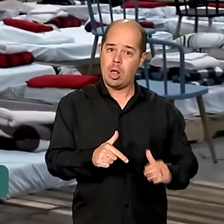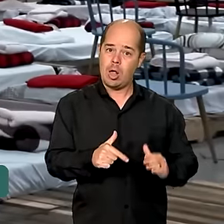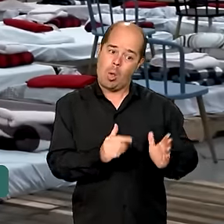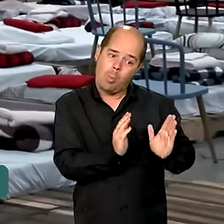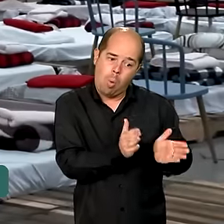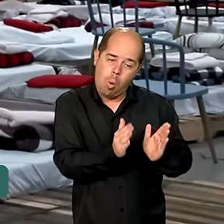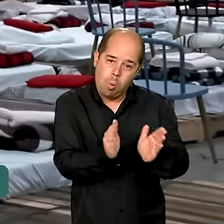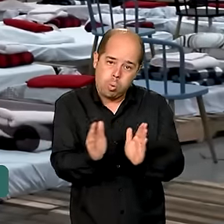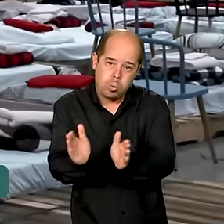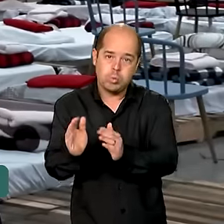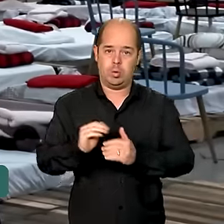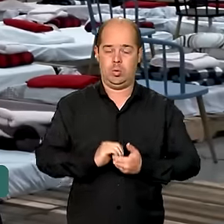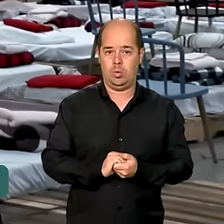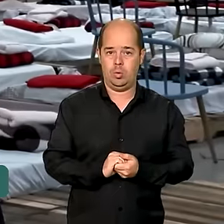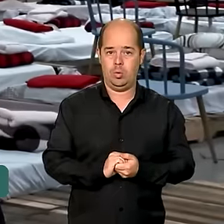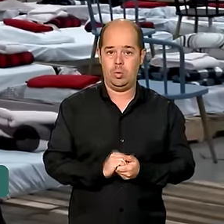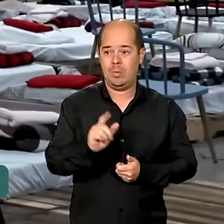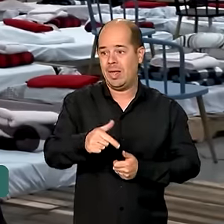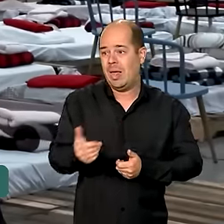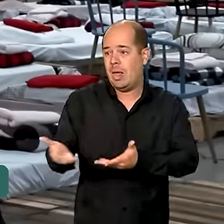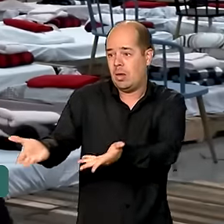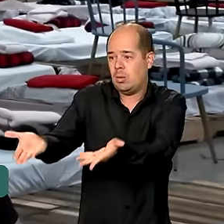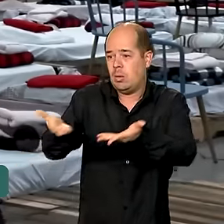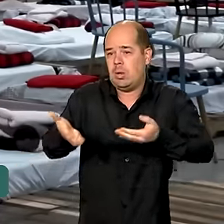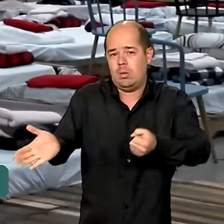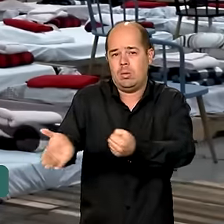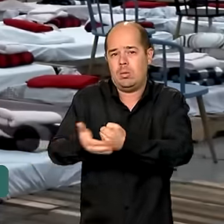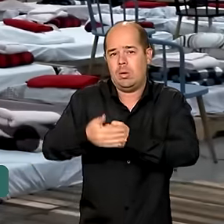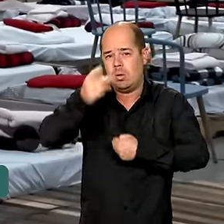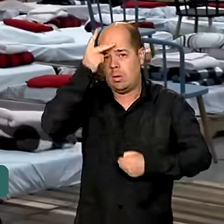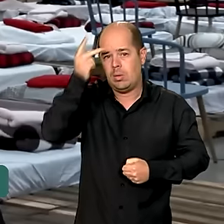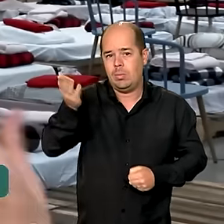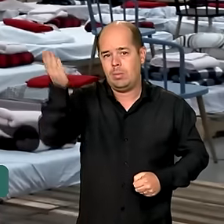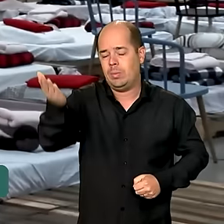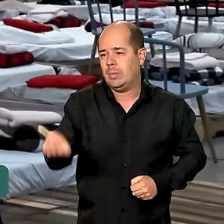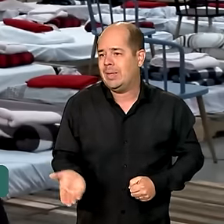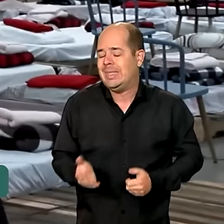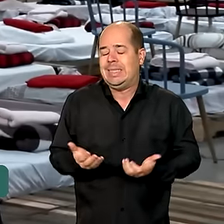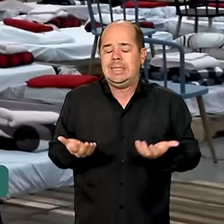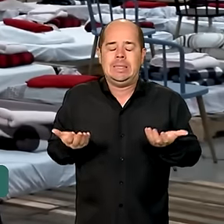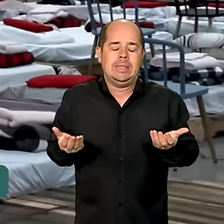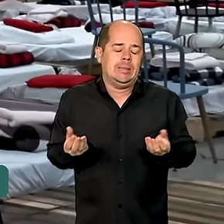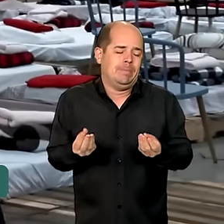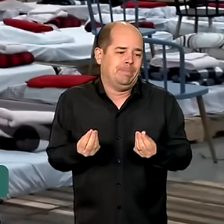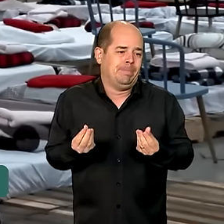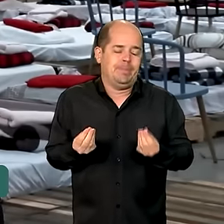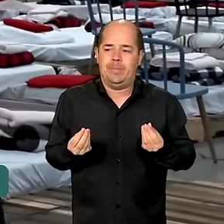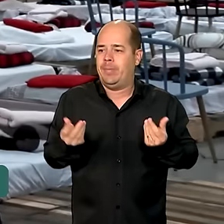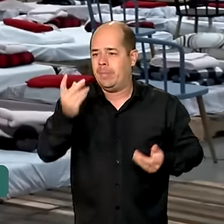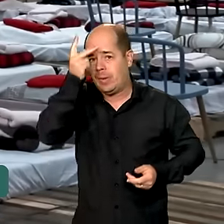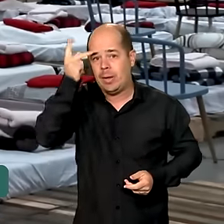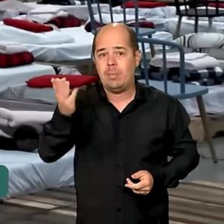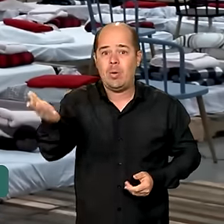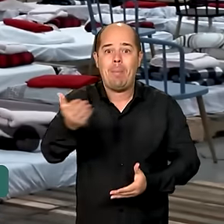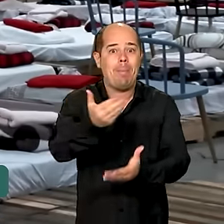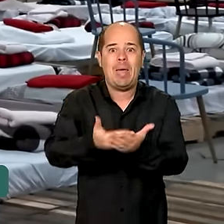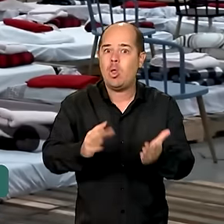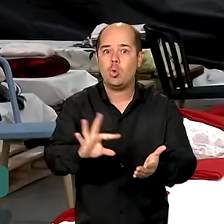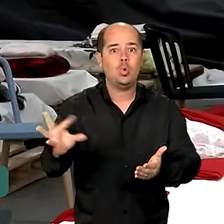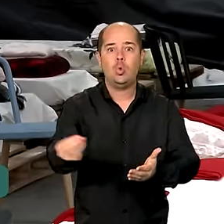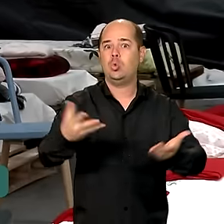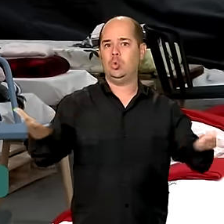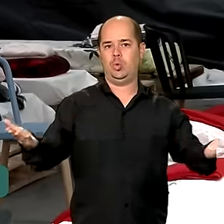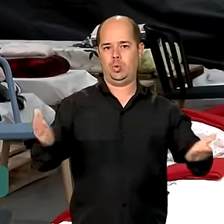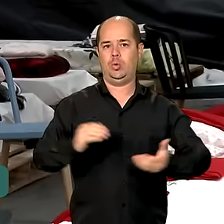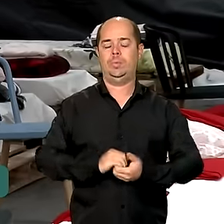pessoas, é muito delicado, né? Pessoas que perderam tudo, gente. Para quem está aí pelo Brasil, vocês não têm noção do que está acontecendo no Rio Grande do